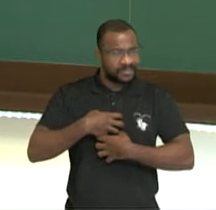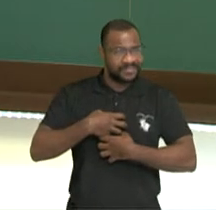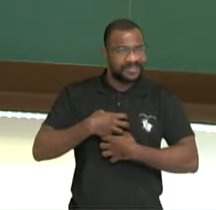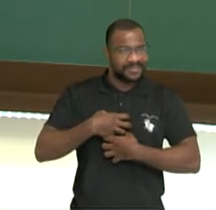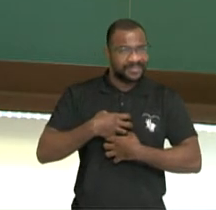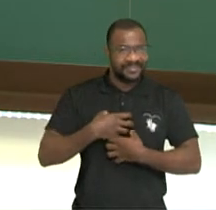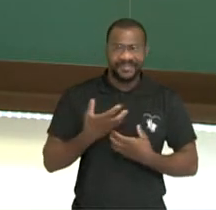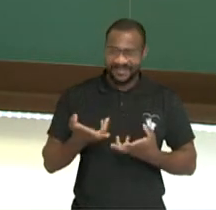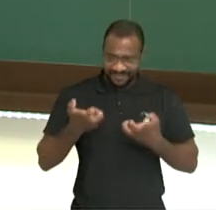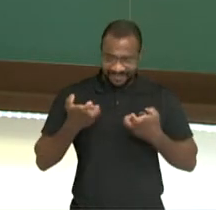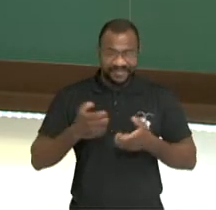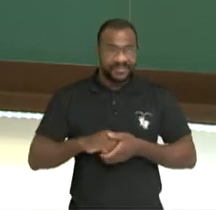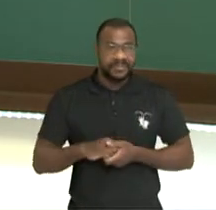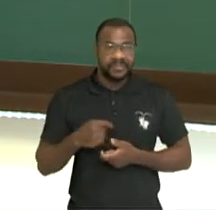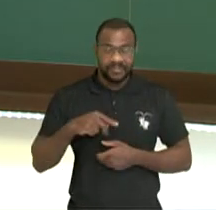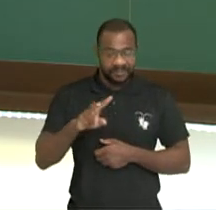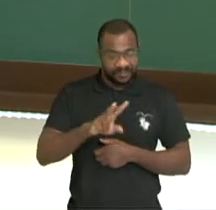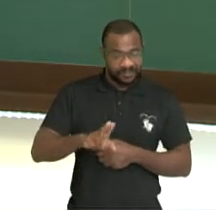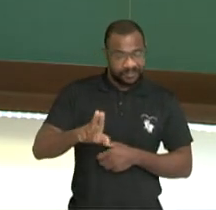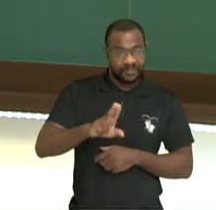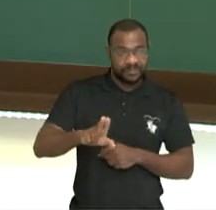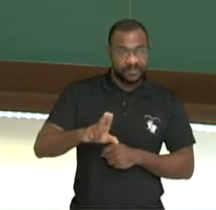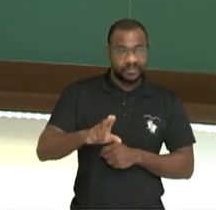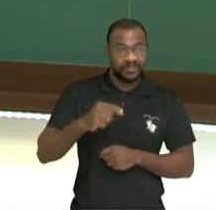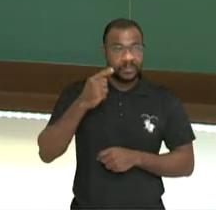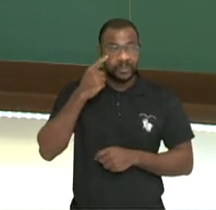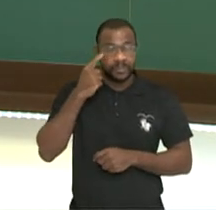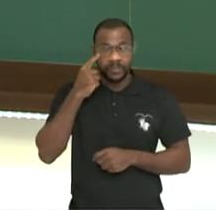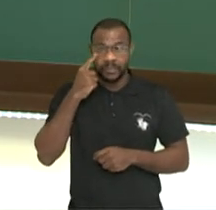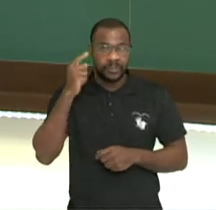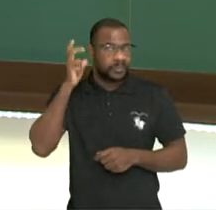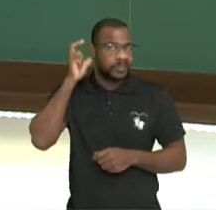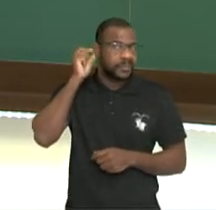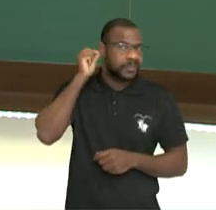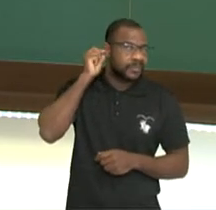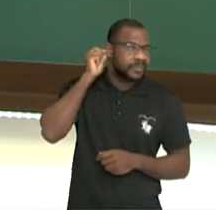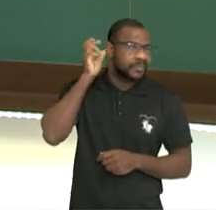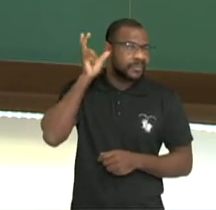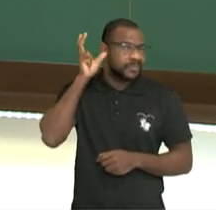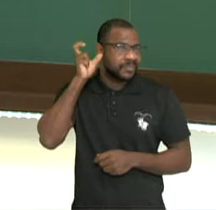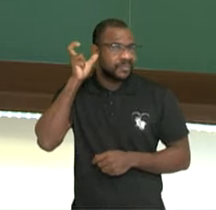Como ele vai usando os olhos, os ouvidos e tudo mais.